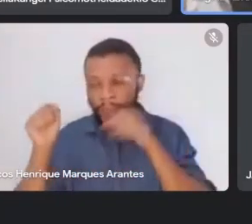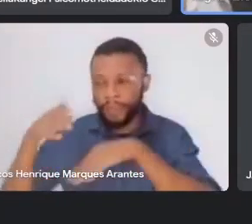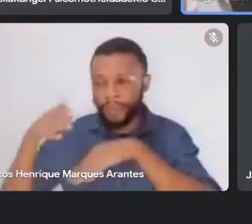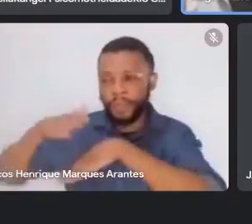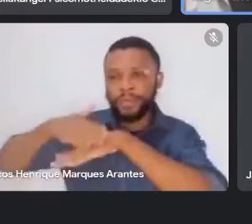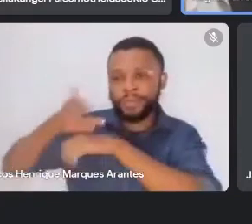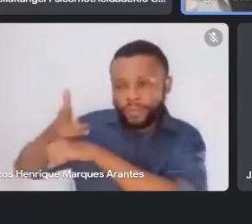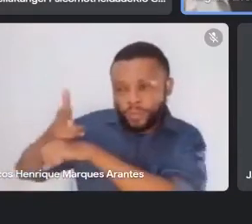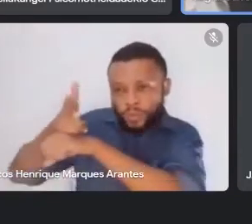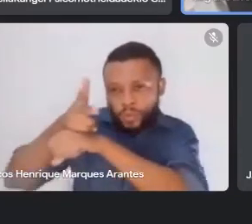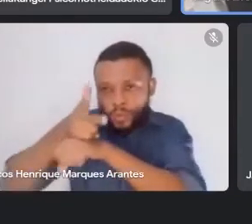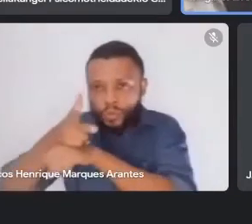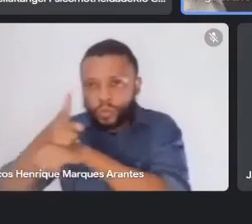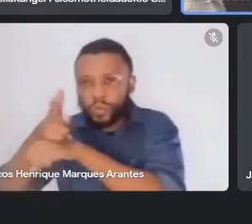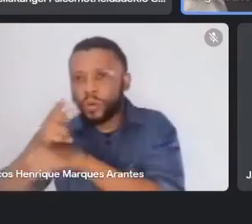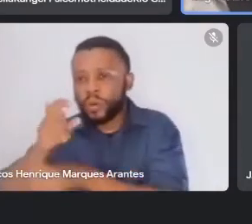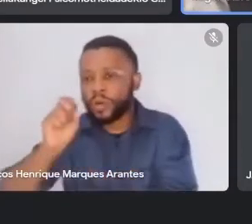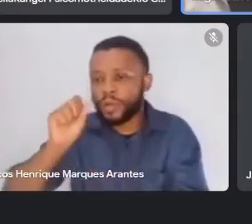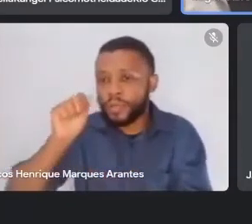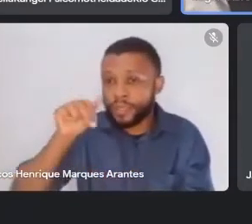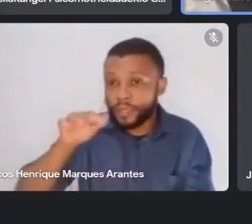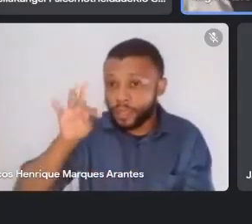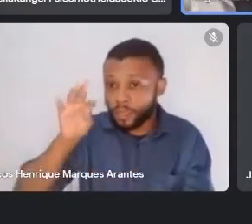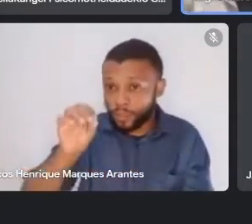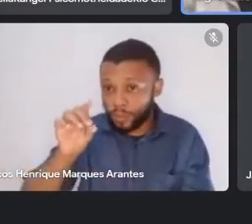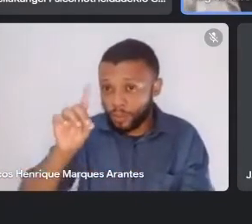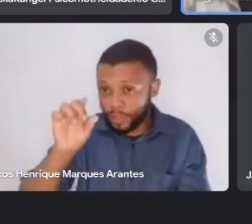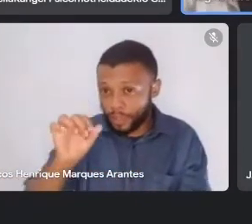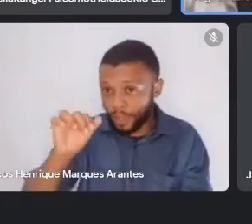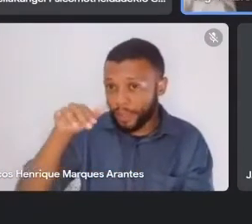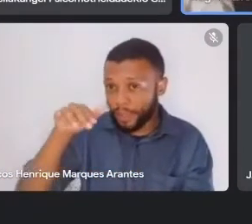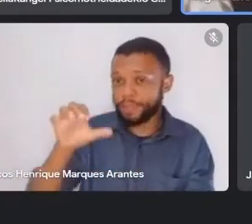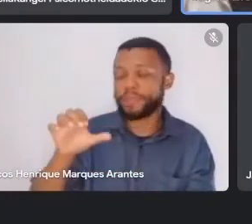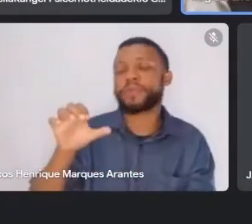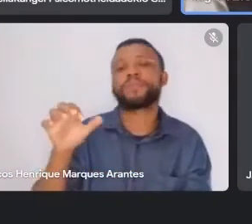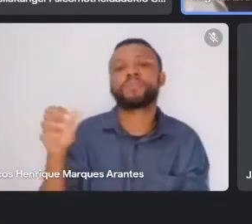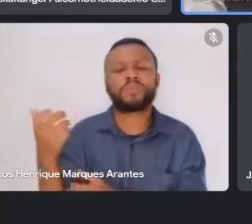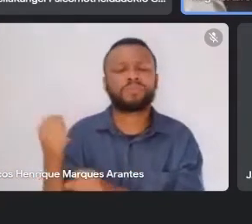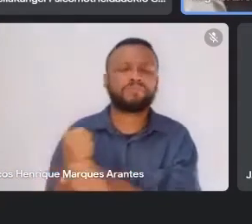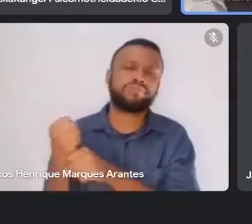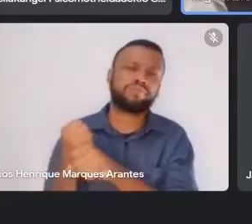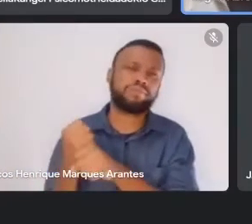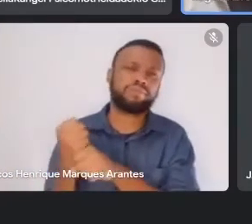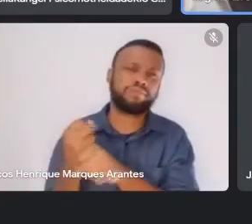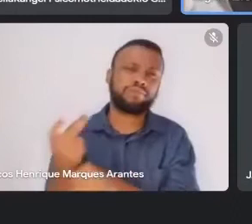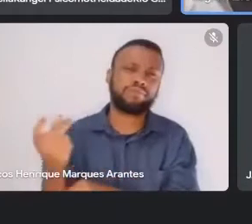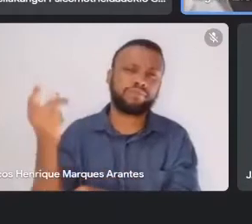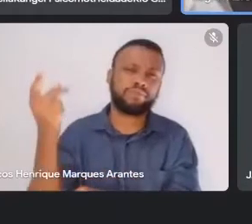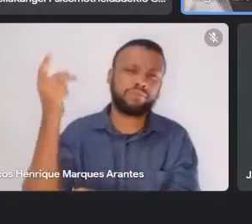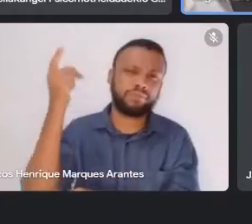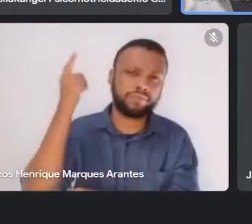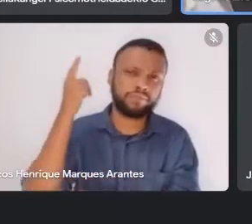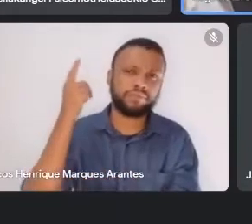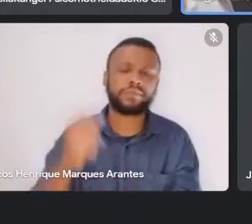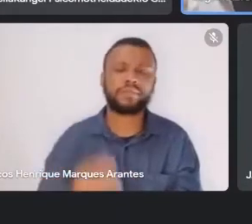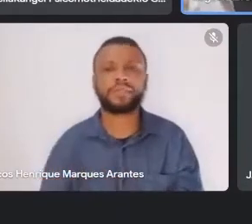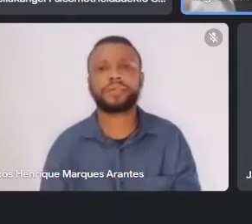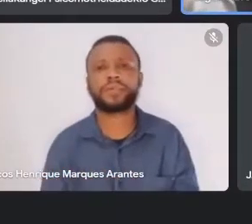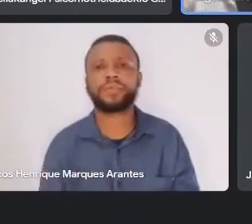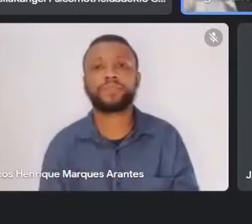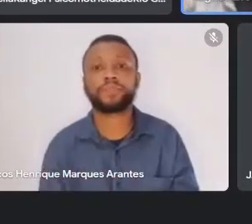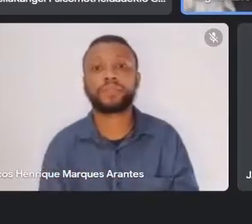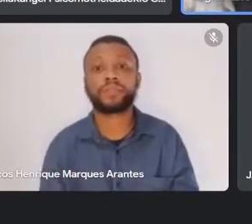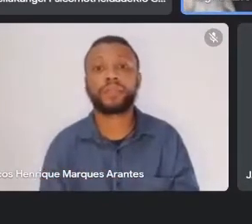Daime, lá com o Padre Sebastião, há muitos anos mesmo, já faz muitos anos, e